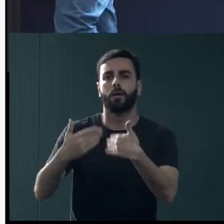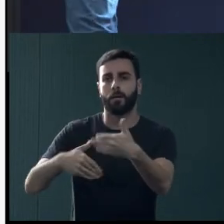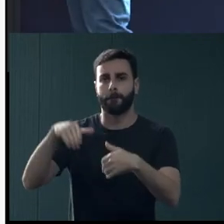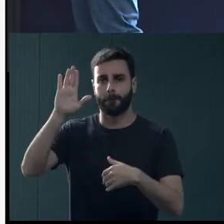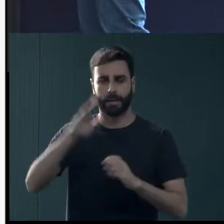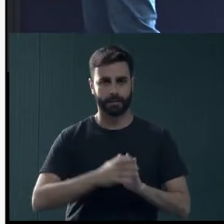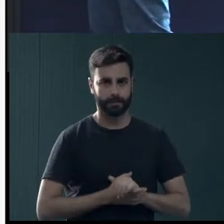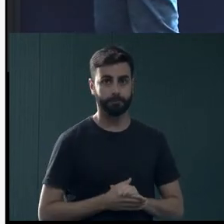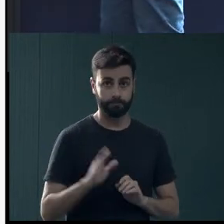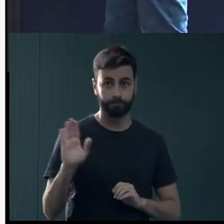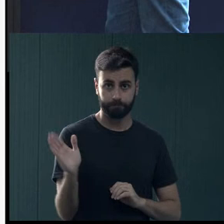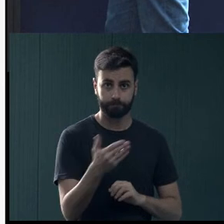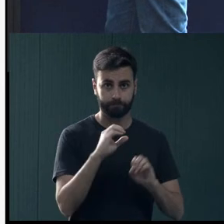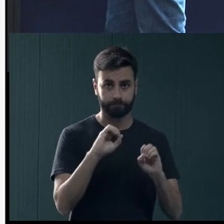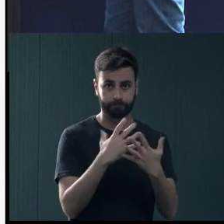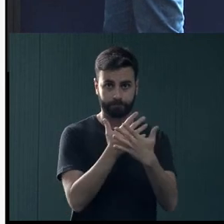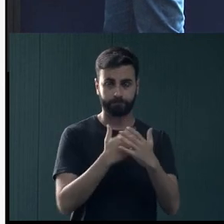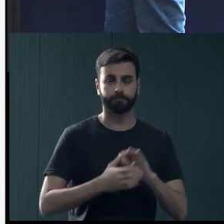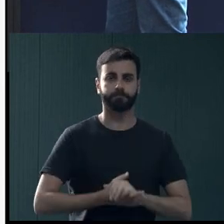Próximo, favor.